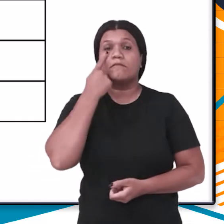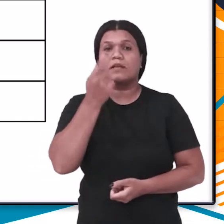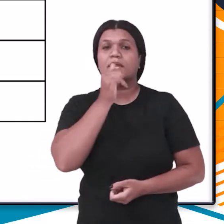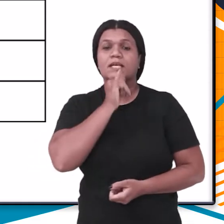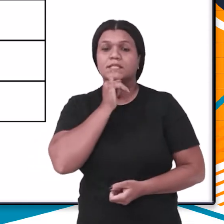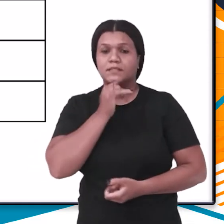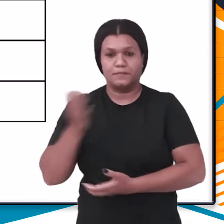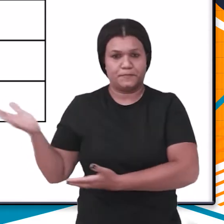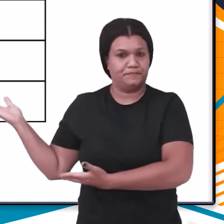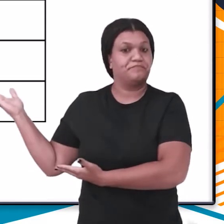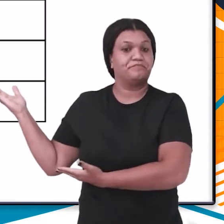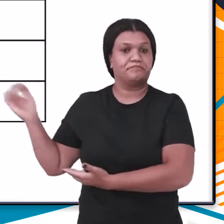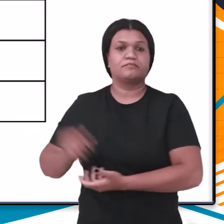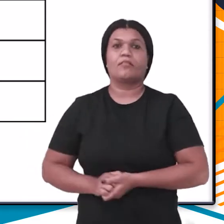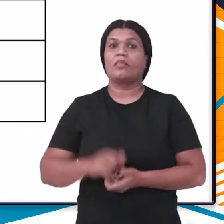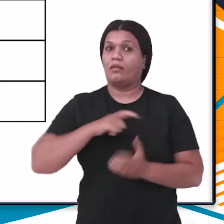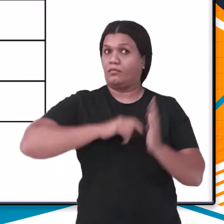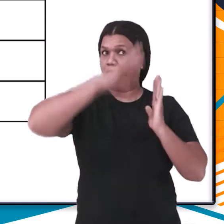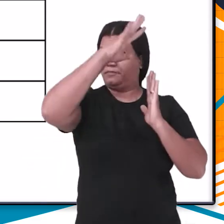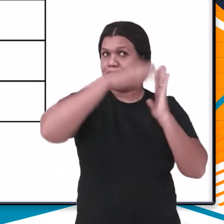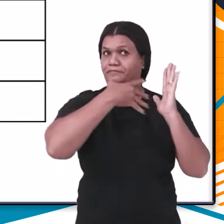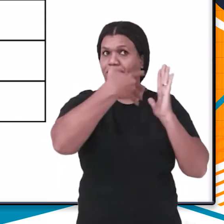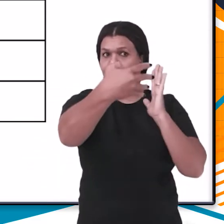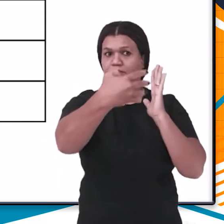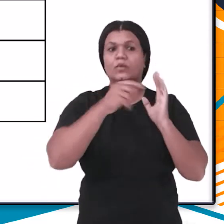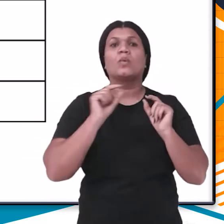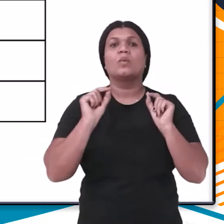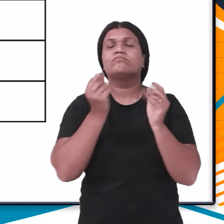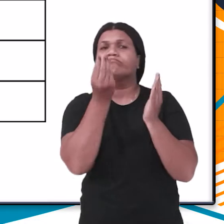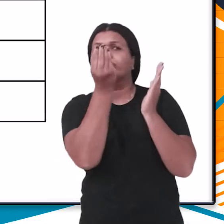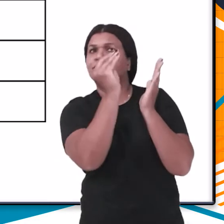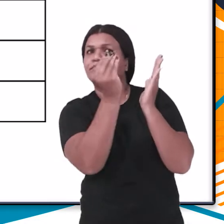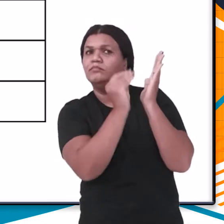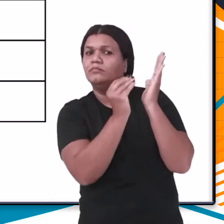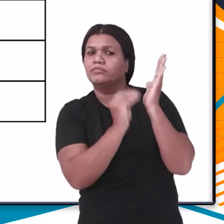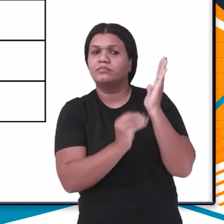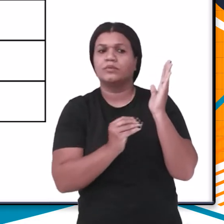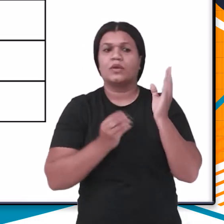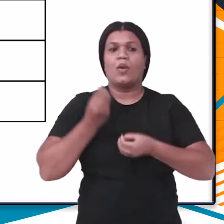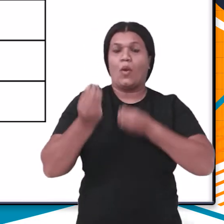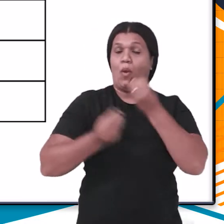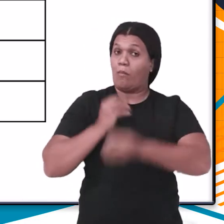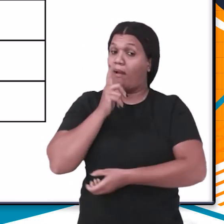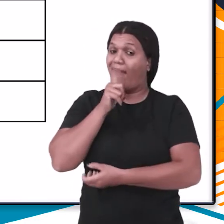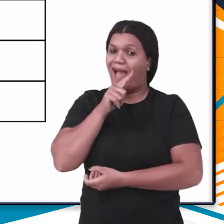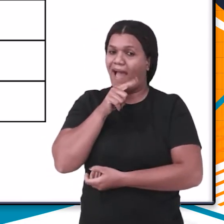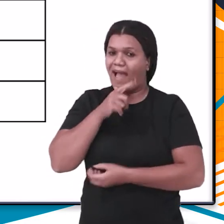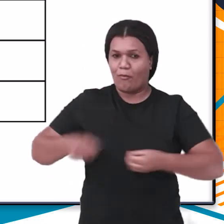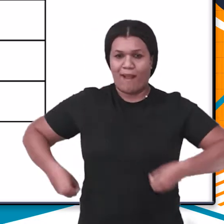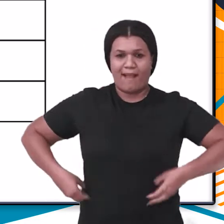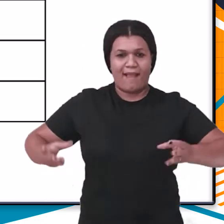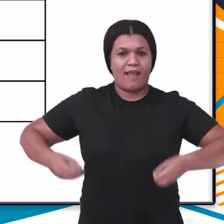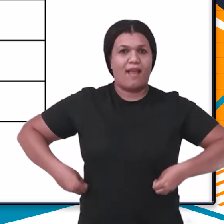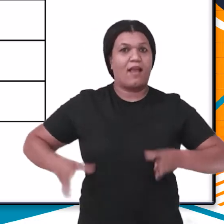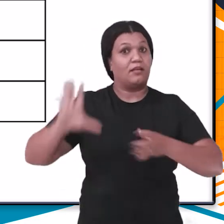Vamos a um exemplo. Aqui nós temos uma tabela com os registros do consumo de água de uma residência dos meses